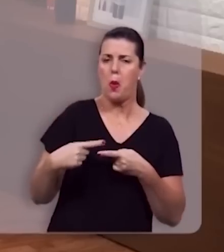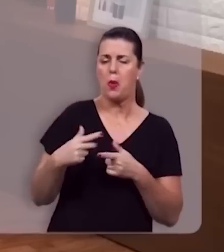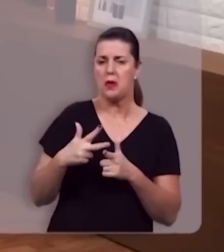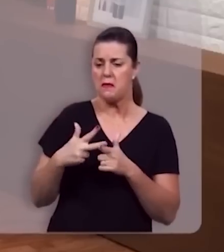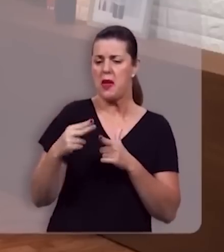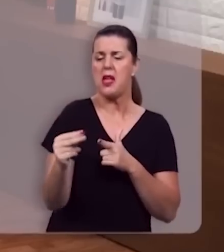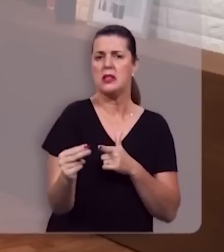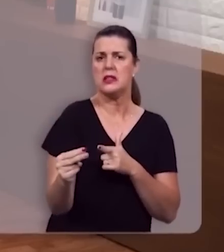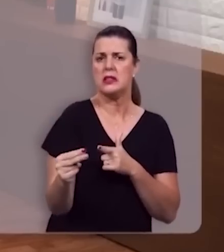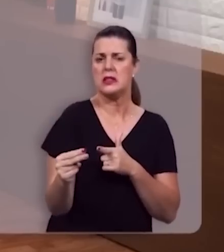prevalecendo.